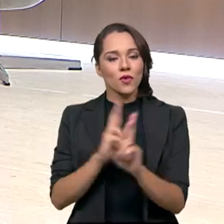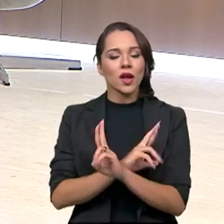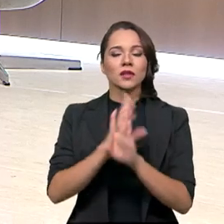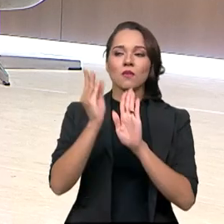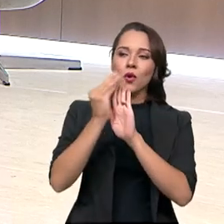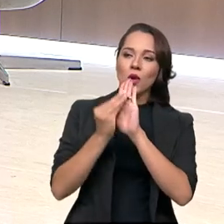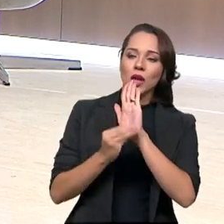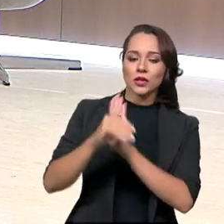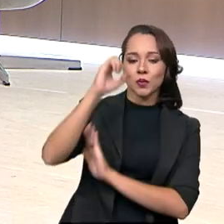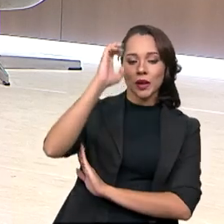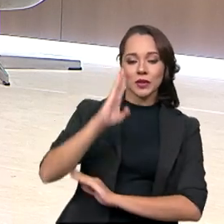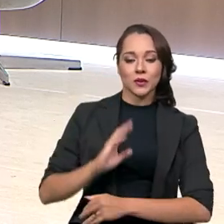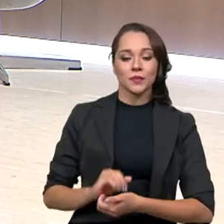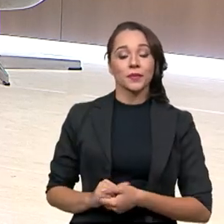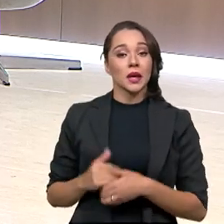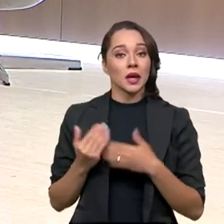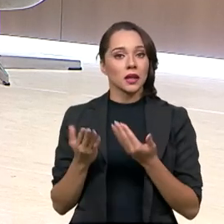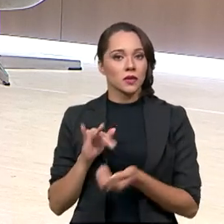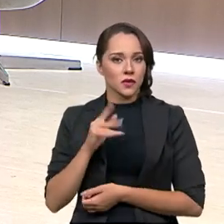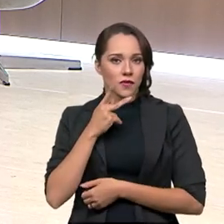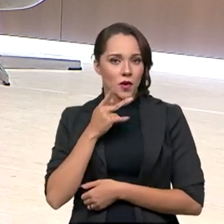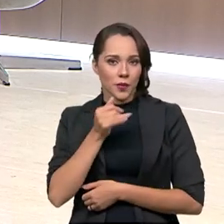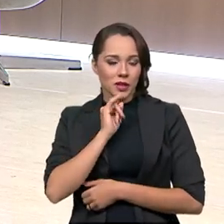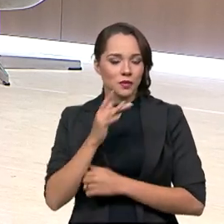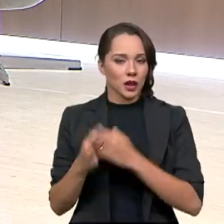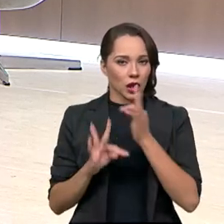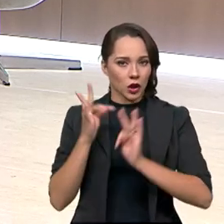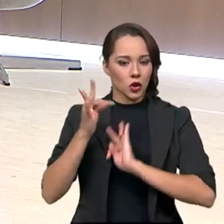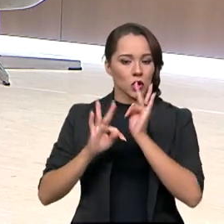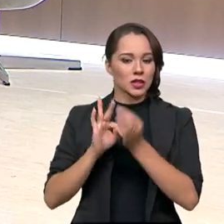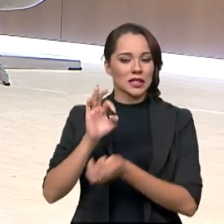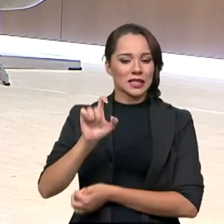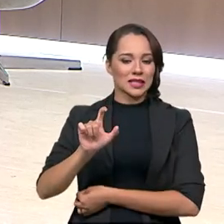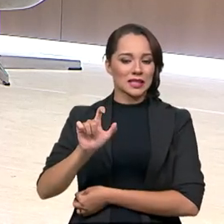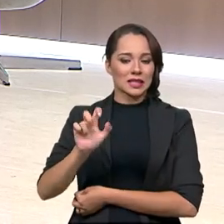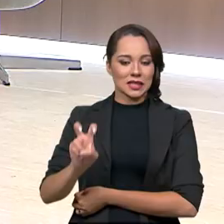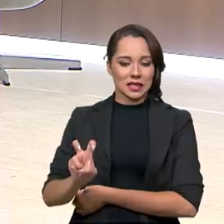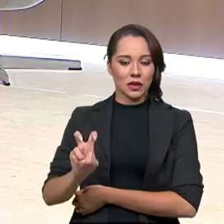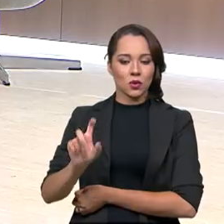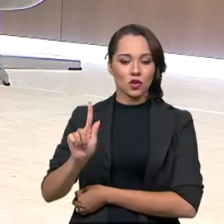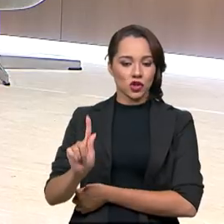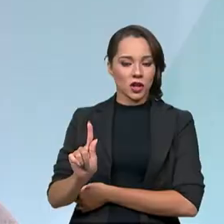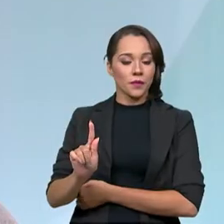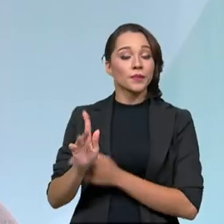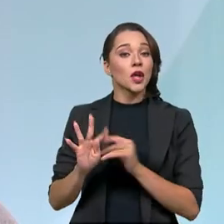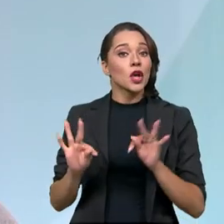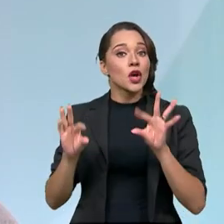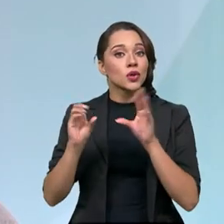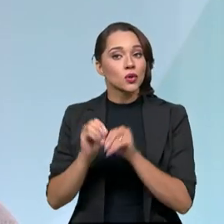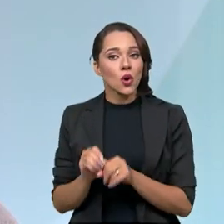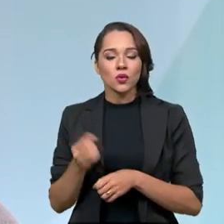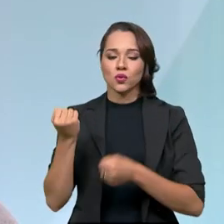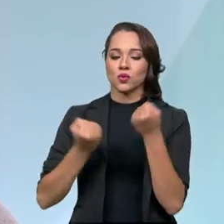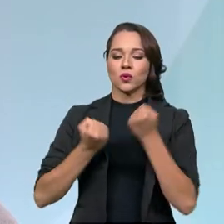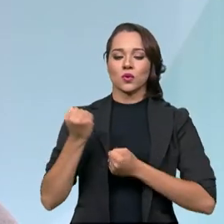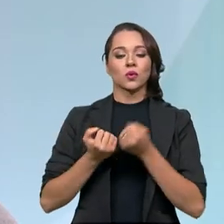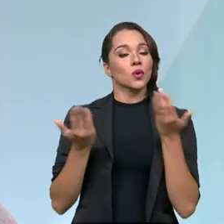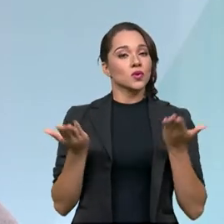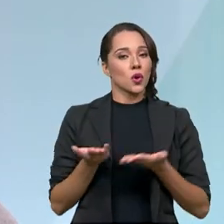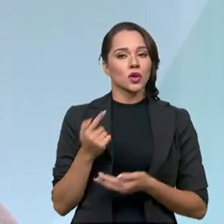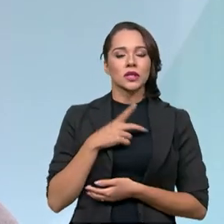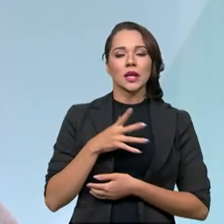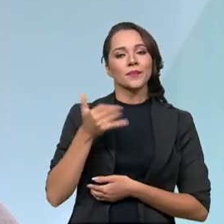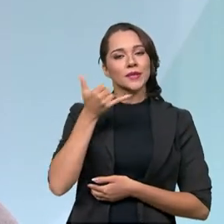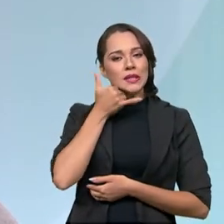implementados no país. Então, você citou a questão da tecnologia 5G, ou seja, todos os condutores hoje têm